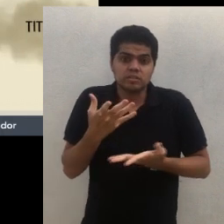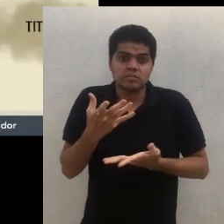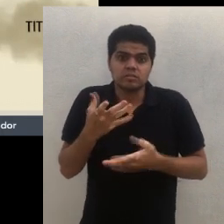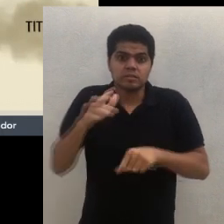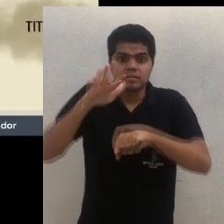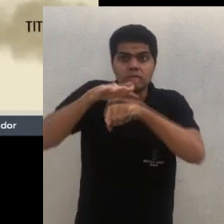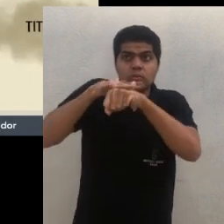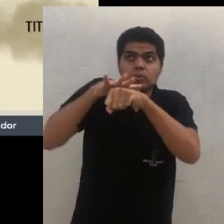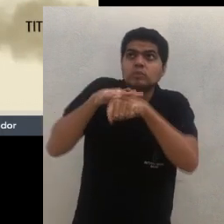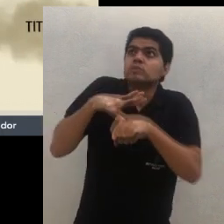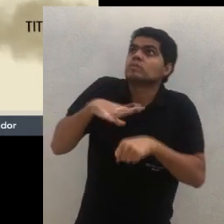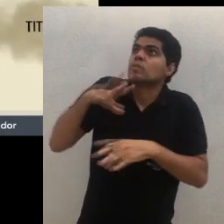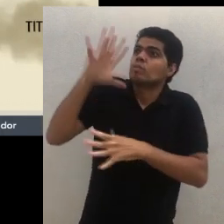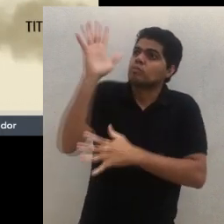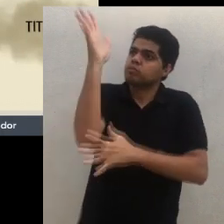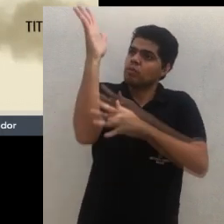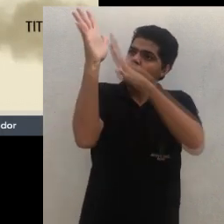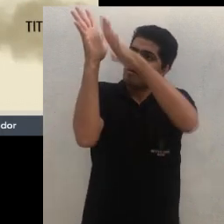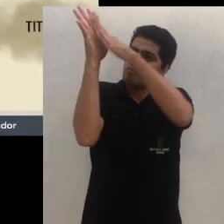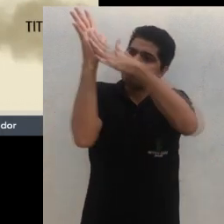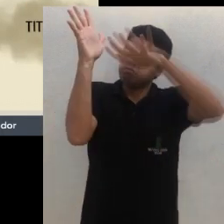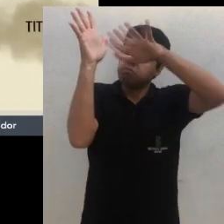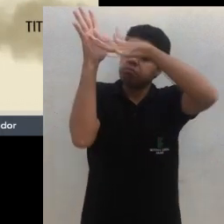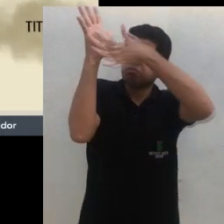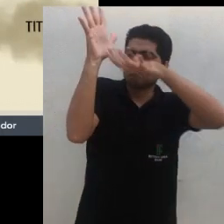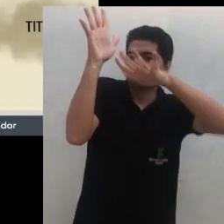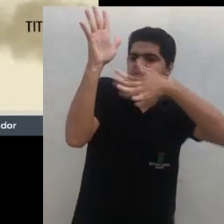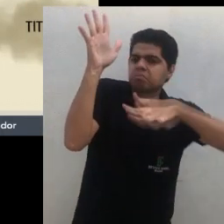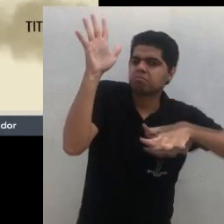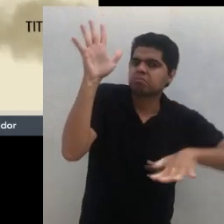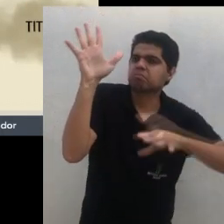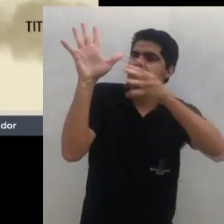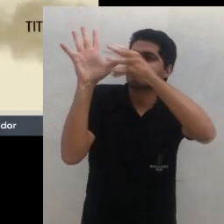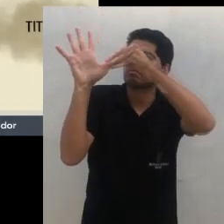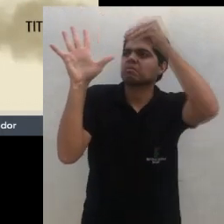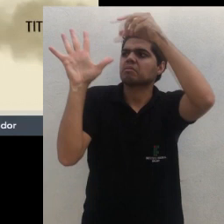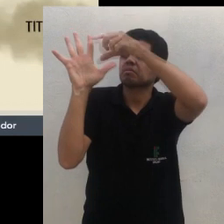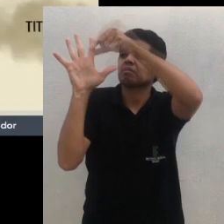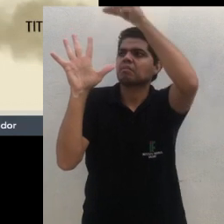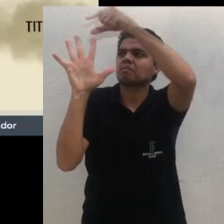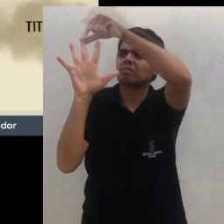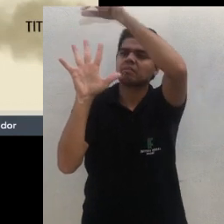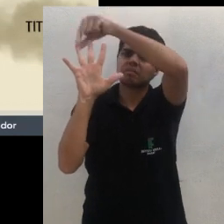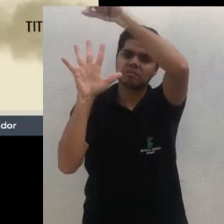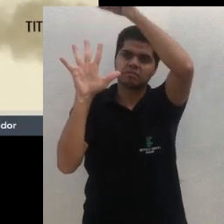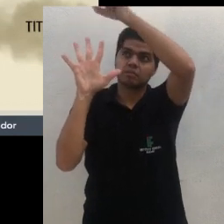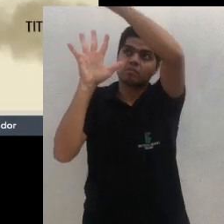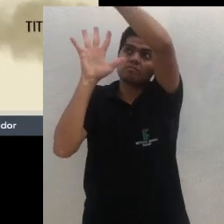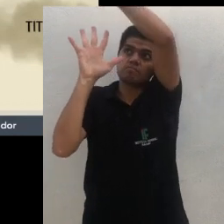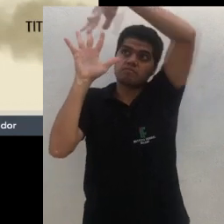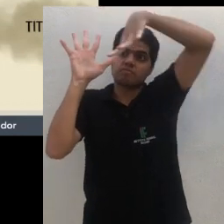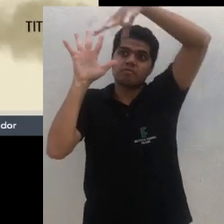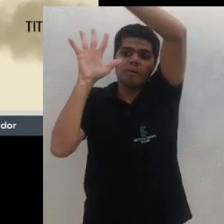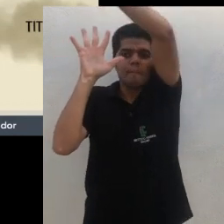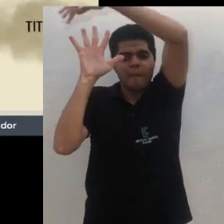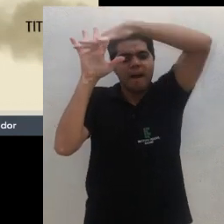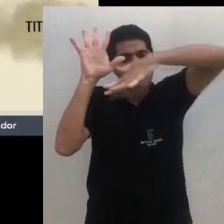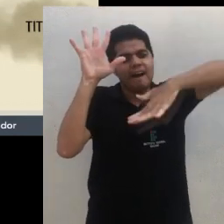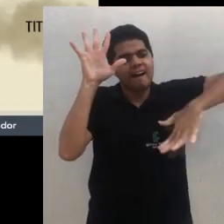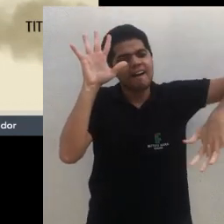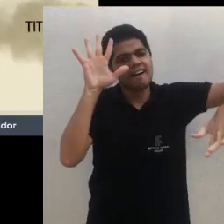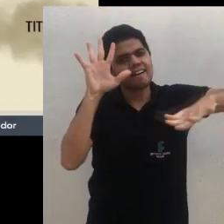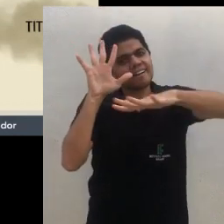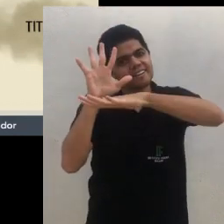entrar maior luminosidade no sistema. Então, isso evita que a gente tenha tanto problema com a podridão parda nesse